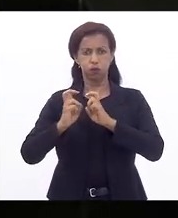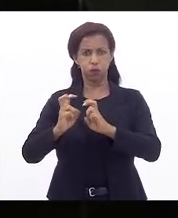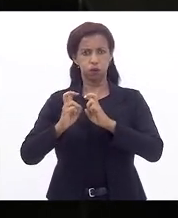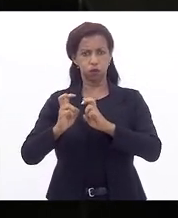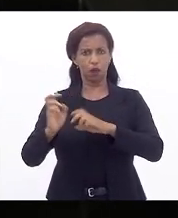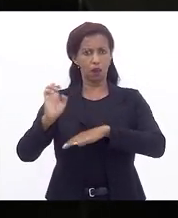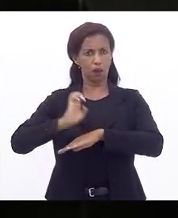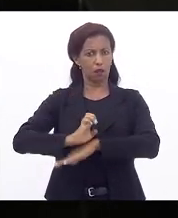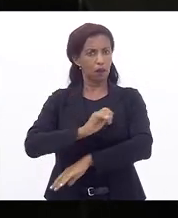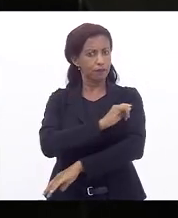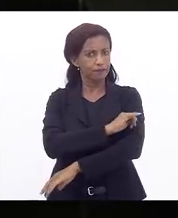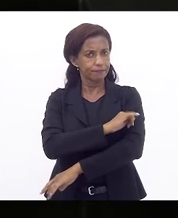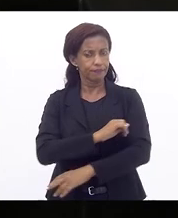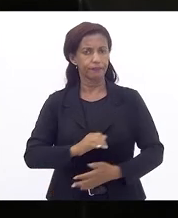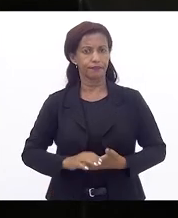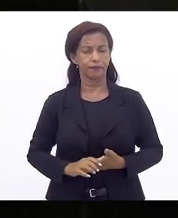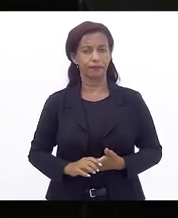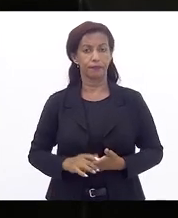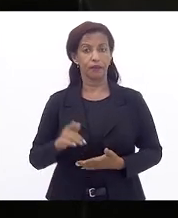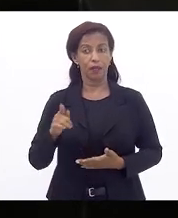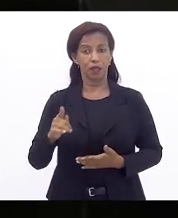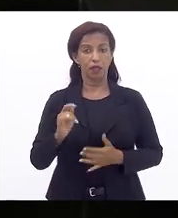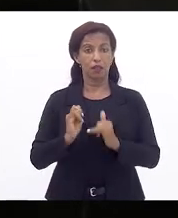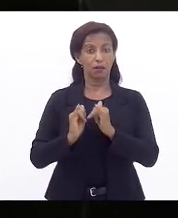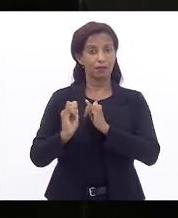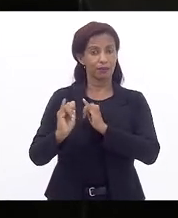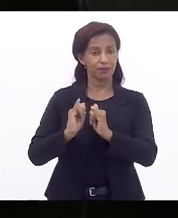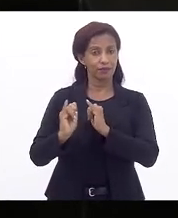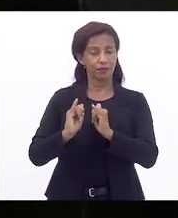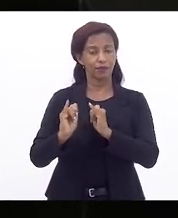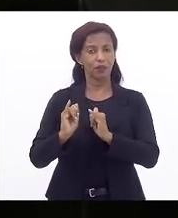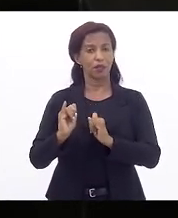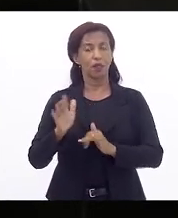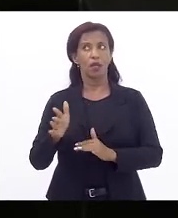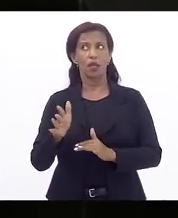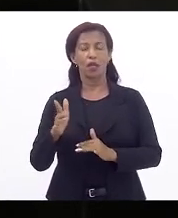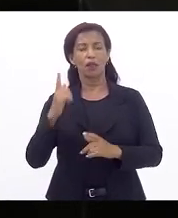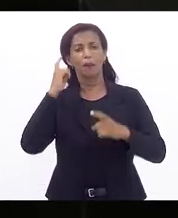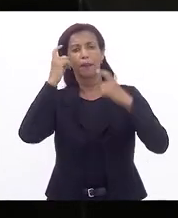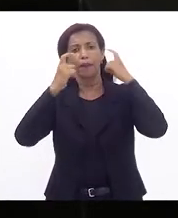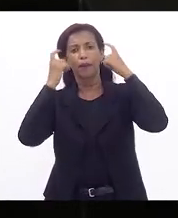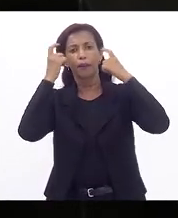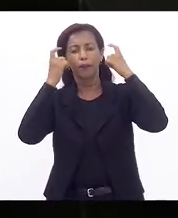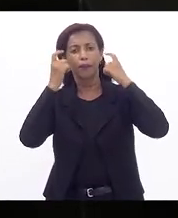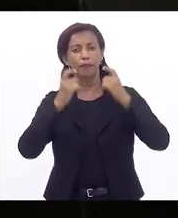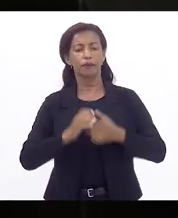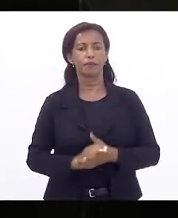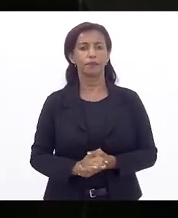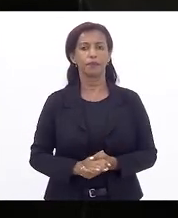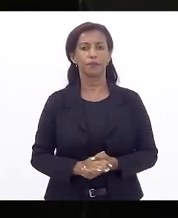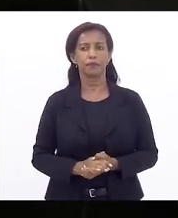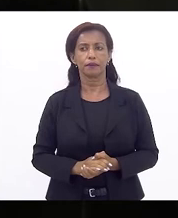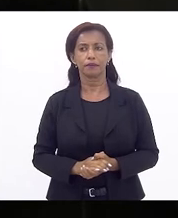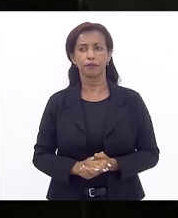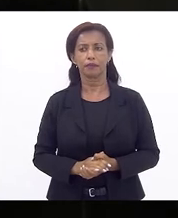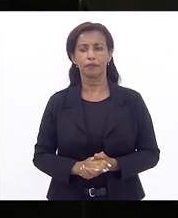fluminenses. Este é um dado, entre os dados preocupantes, que